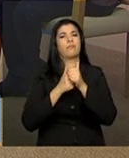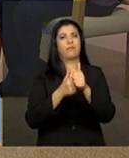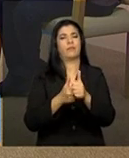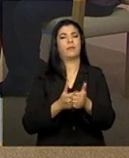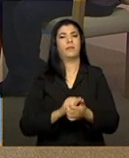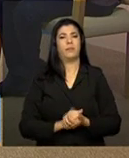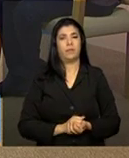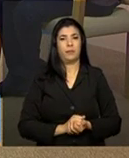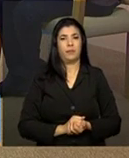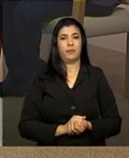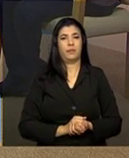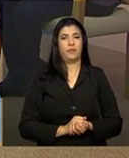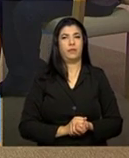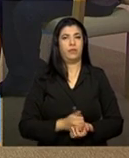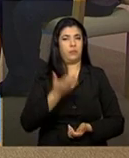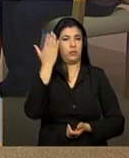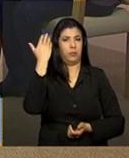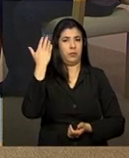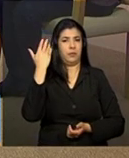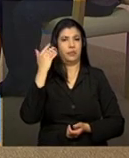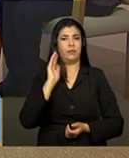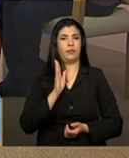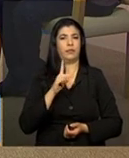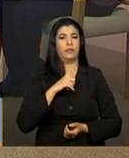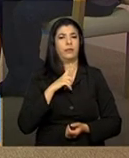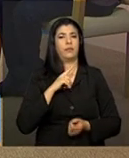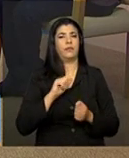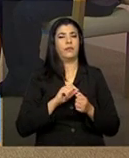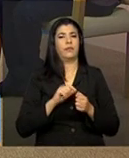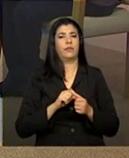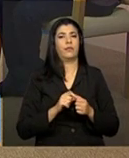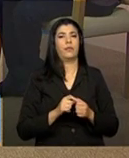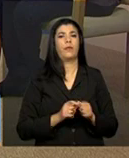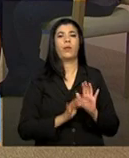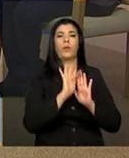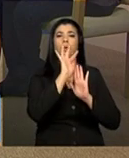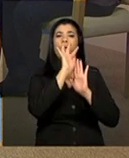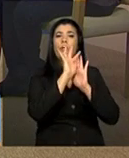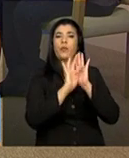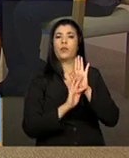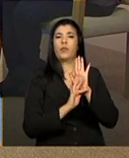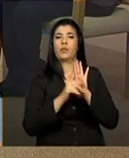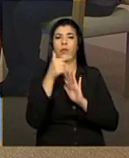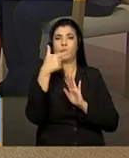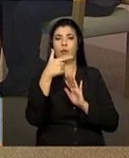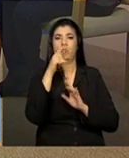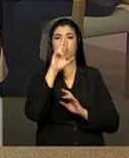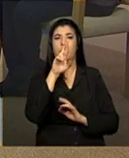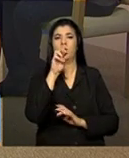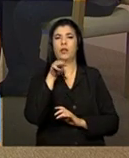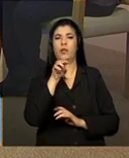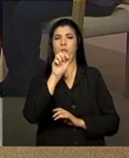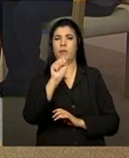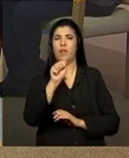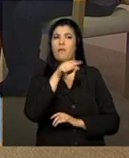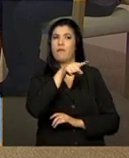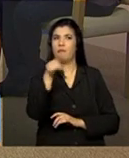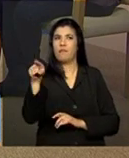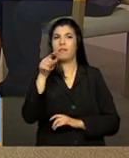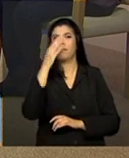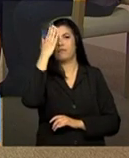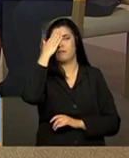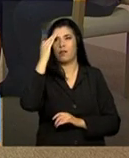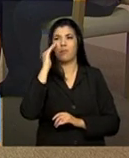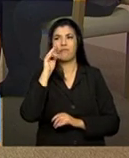nós, na época, fizemos o que a gente chamava do formulário 2 do RMA. As pessoas que estão me ouvindo pelo Brasil,